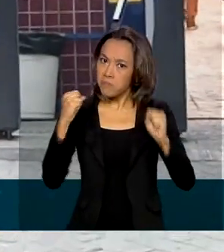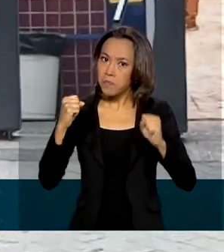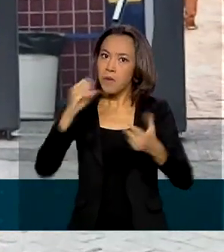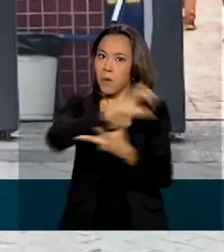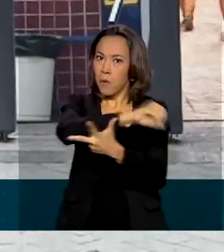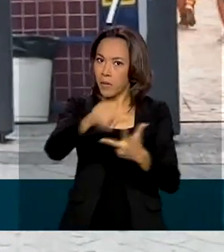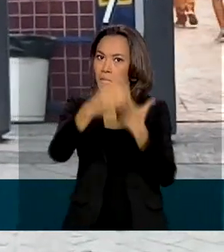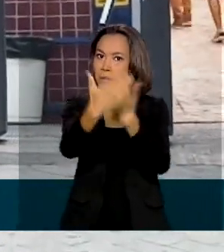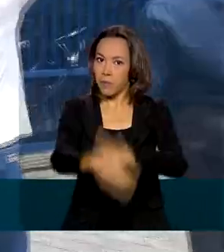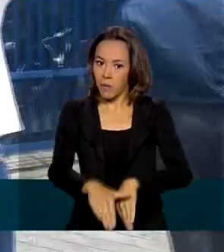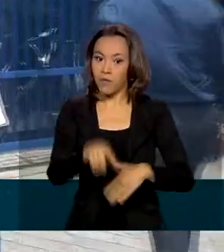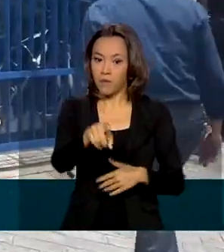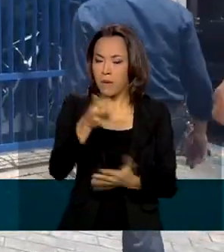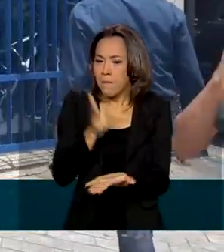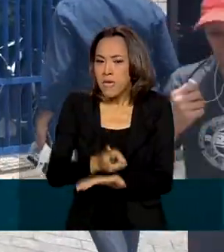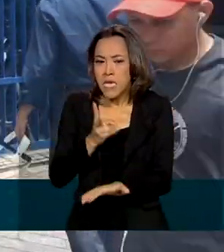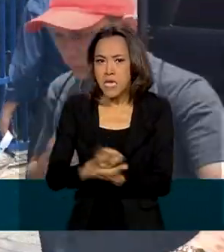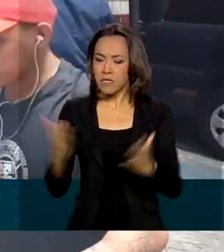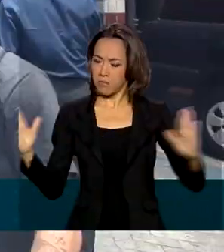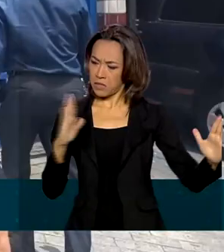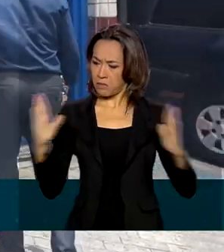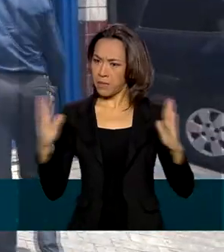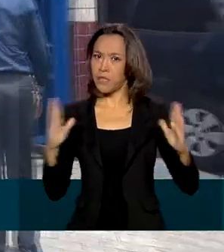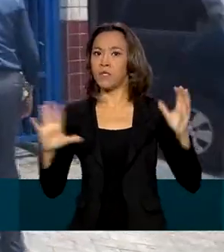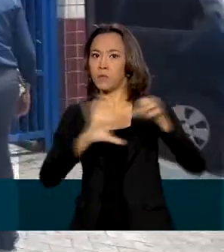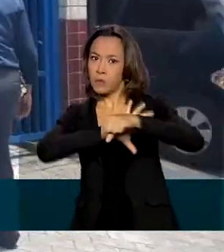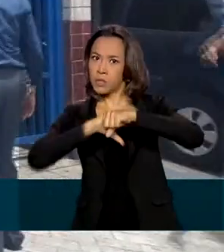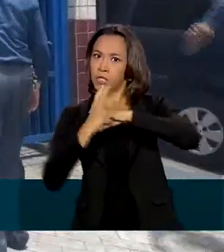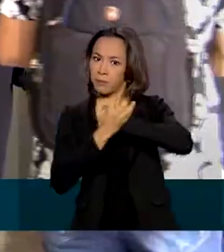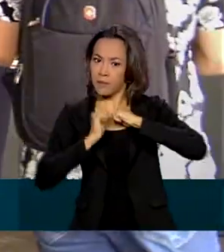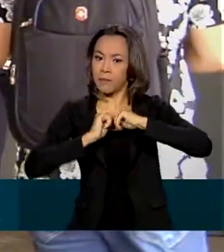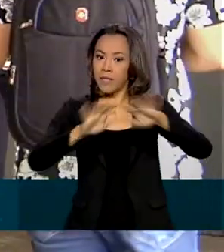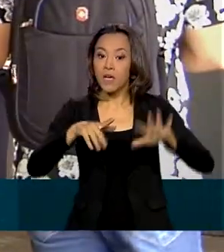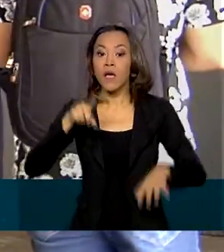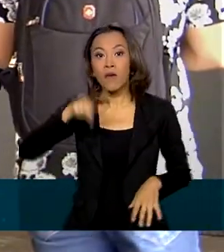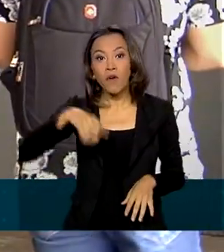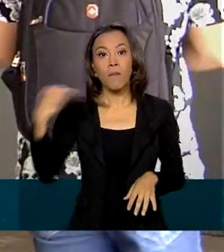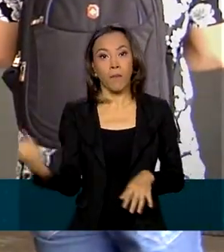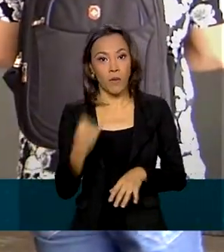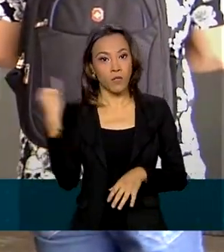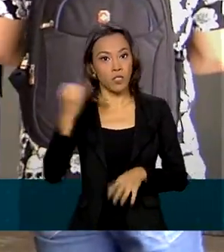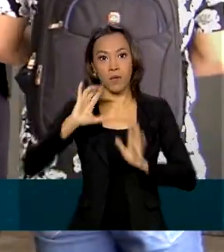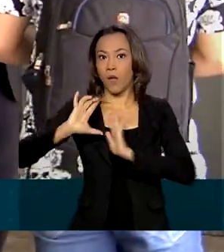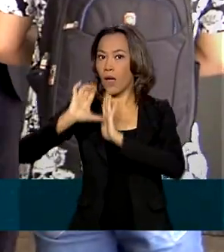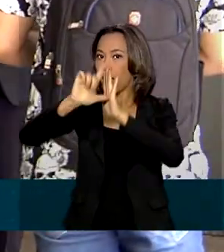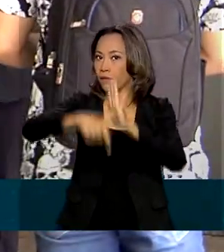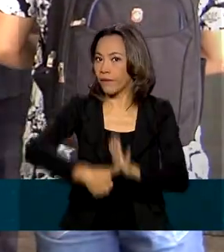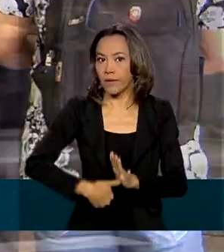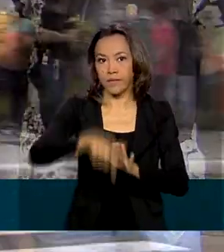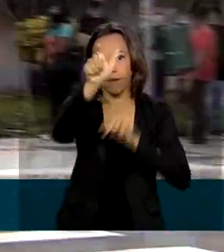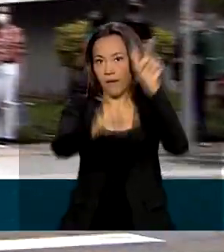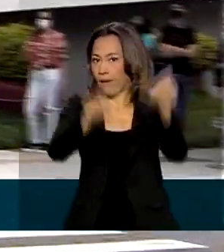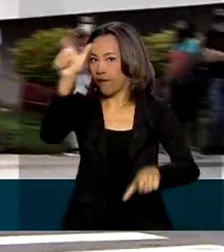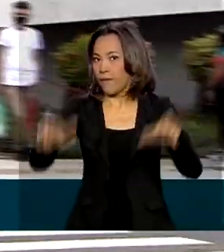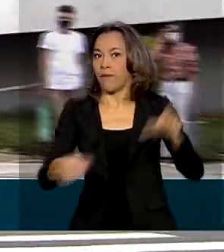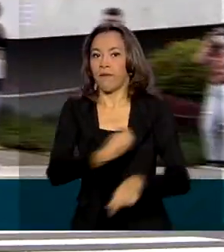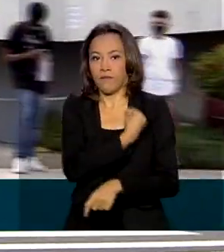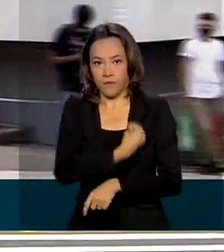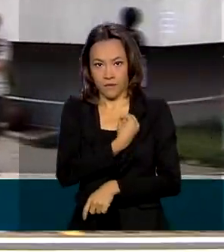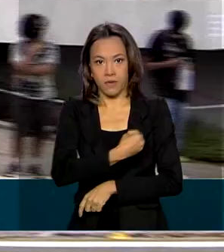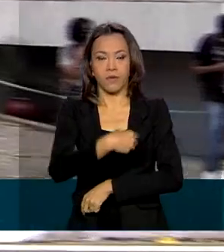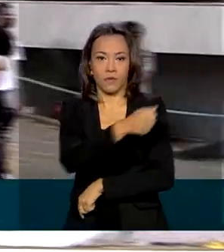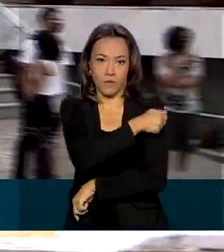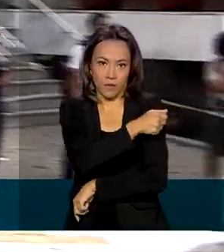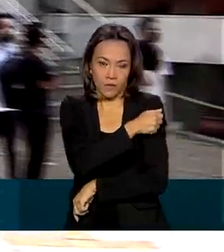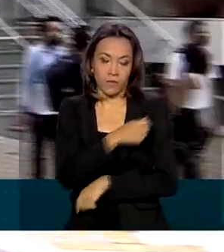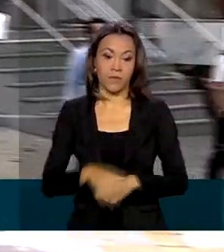realização do exame, mesmo em tempos de pandemia, foi importante para não atrasar a vida dos alunos. Apesar disso,